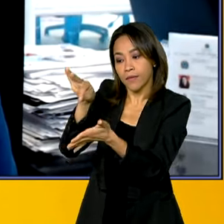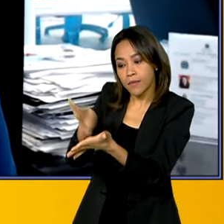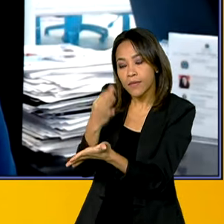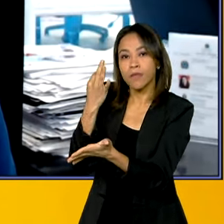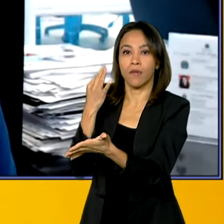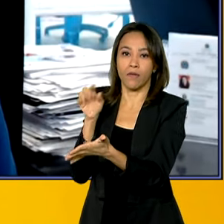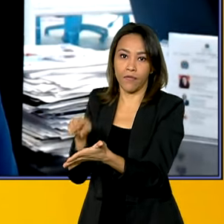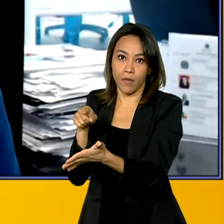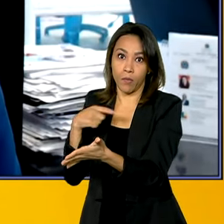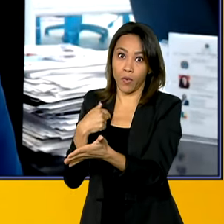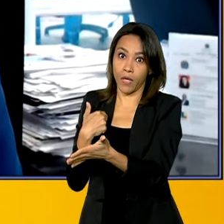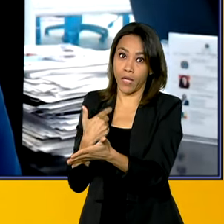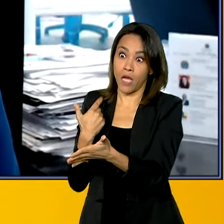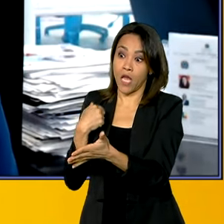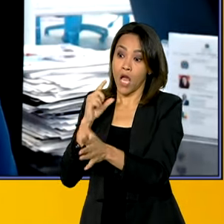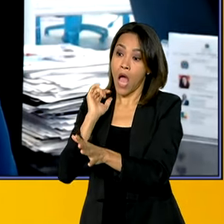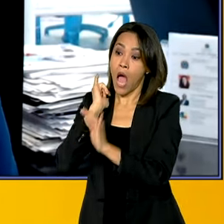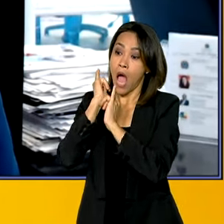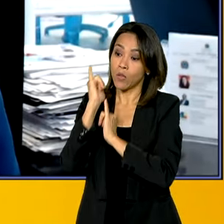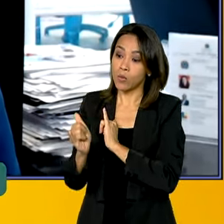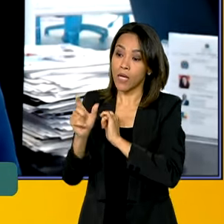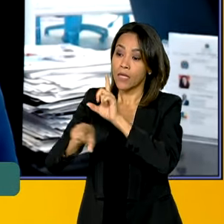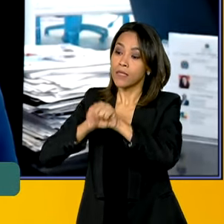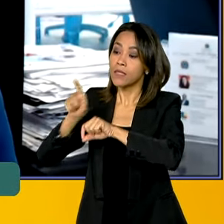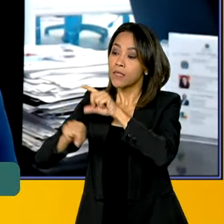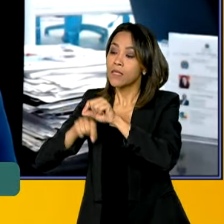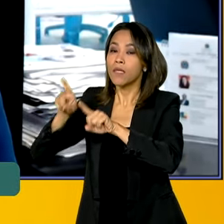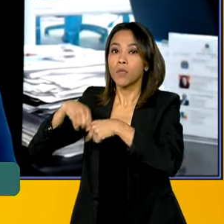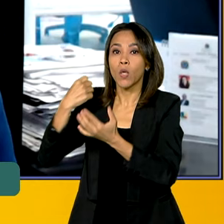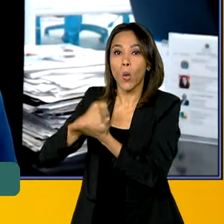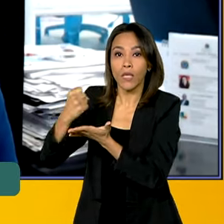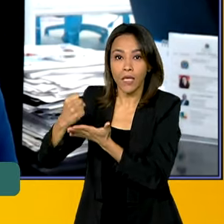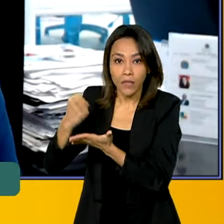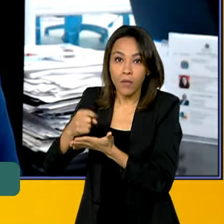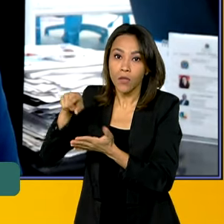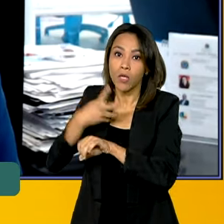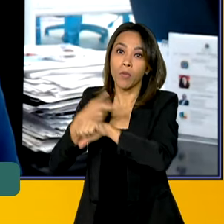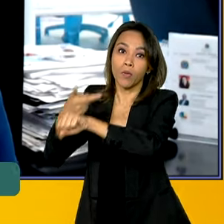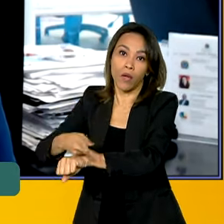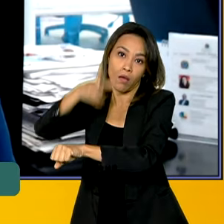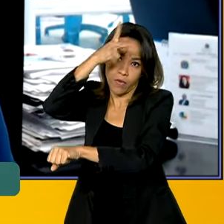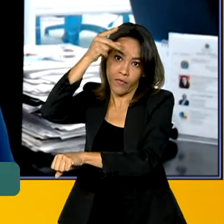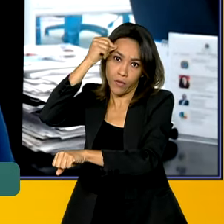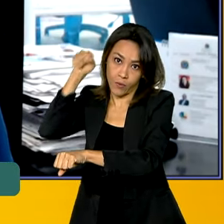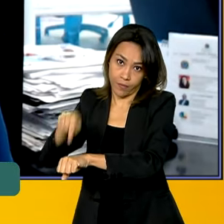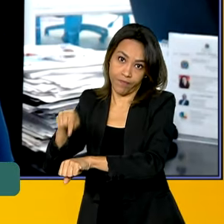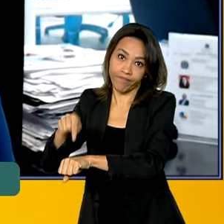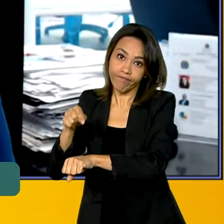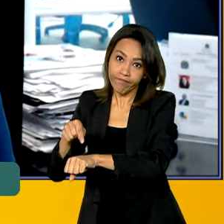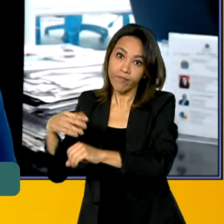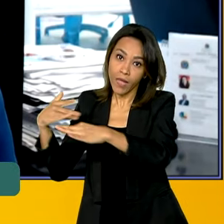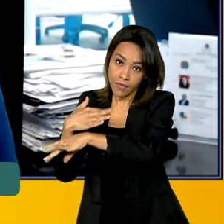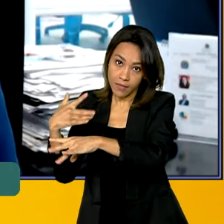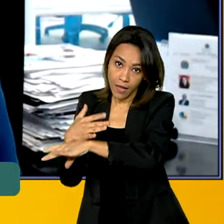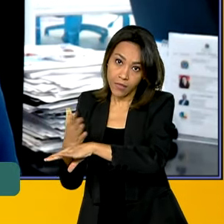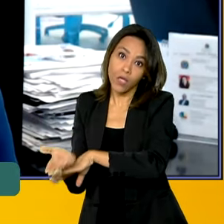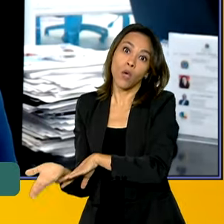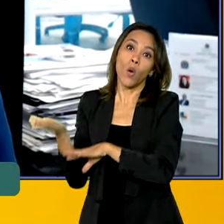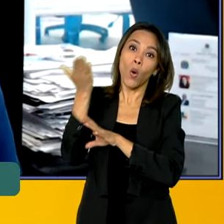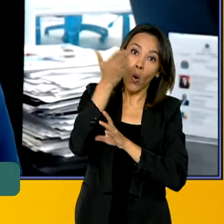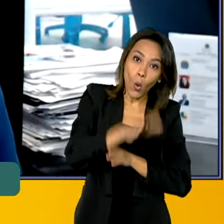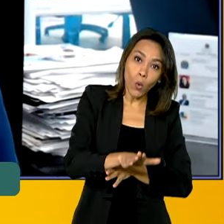anunciamos a seleção e a contratação daquelas unidades habitacionais. Quando se trata do Minha Casa Minha Vida Entidades